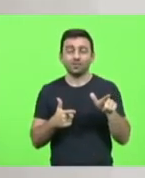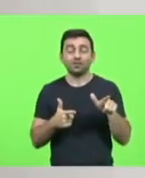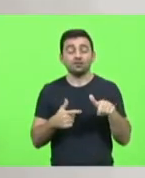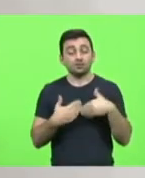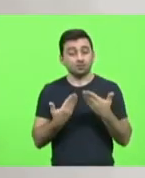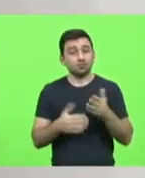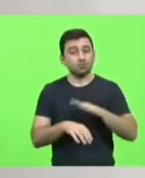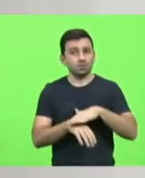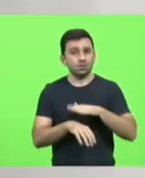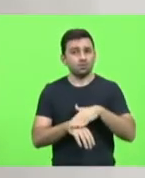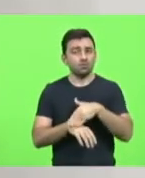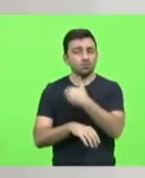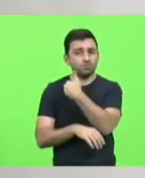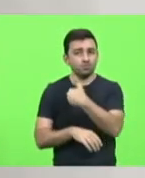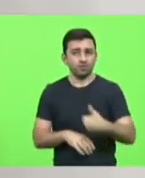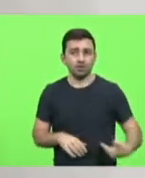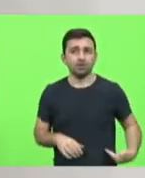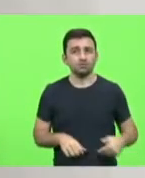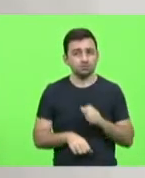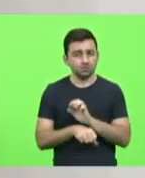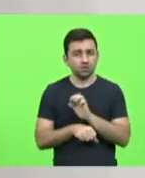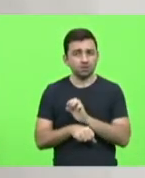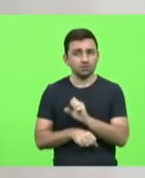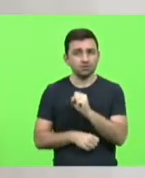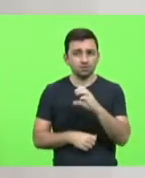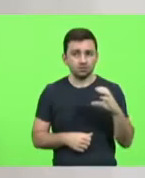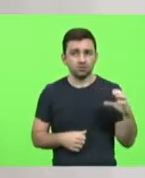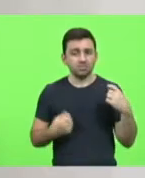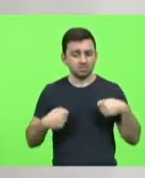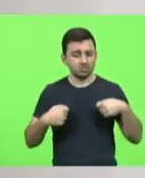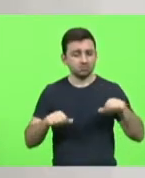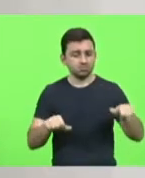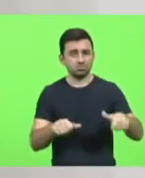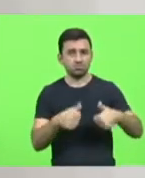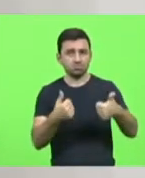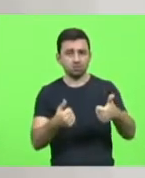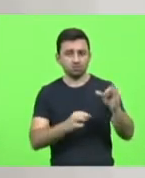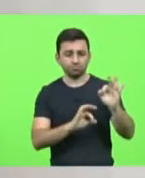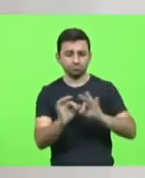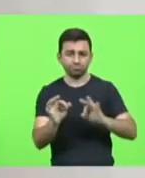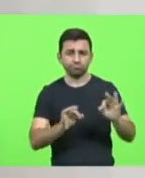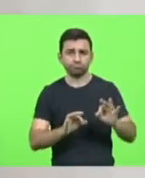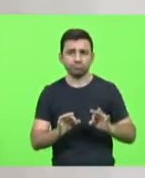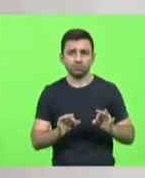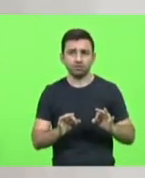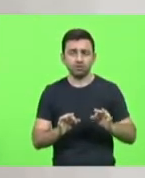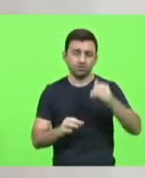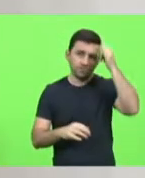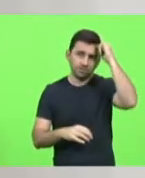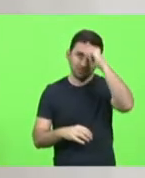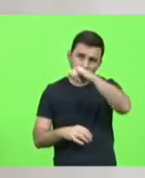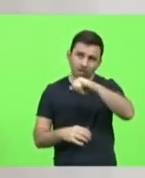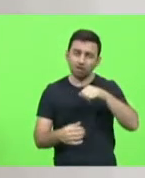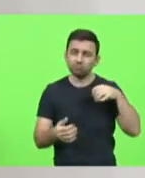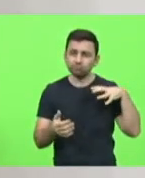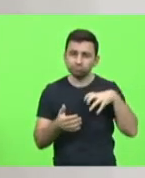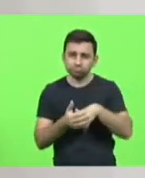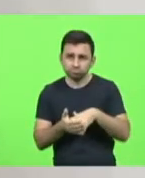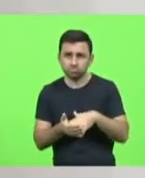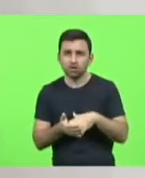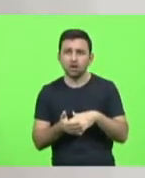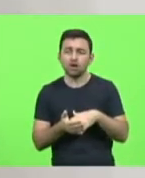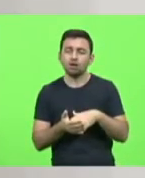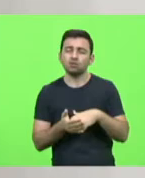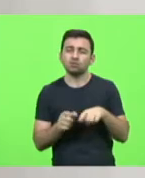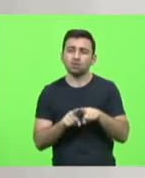Estado promover as melhorias para que a gente possa evitar acidentes, salvar vidas e premiar o setor